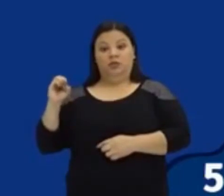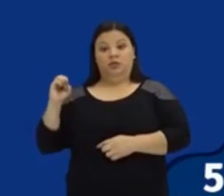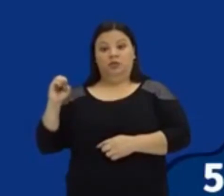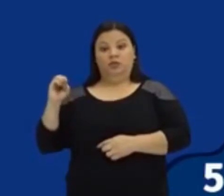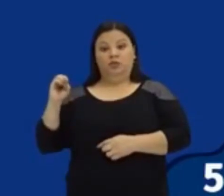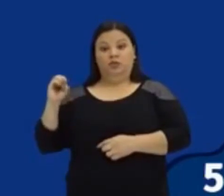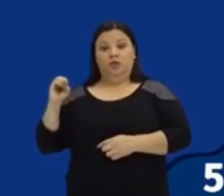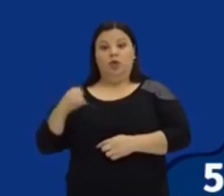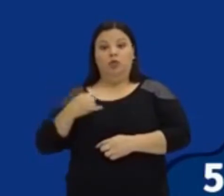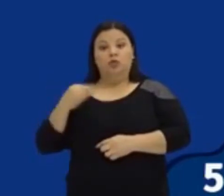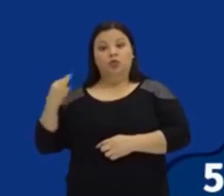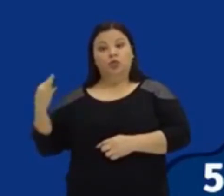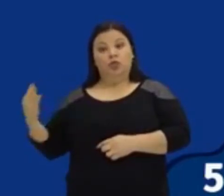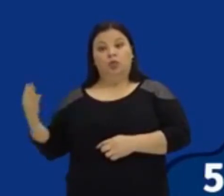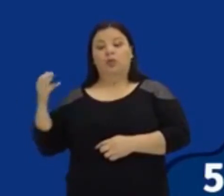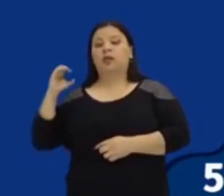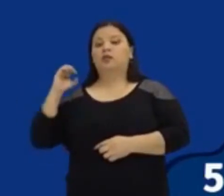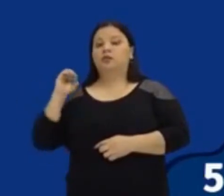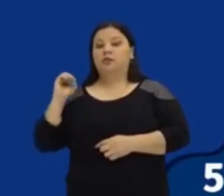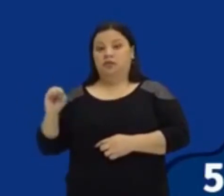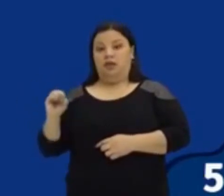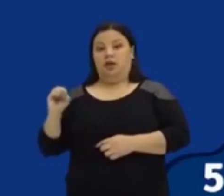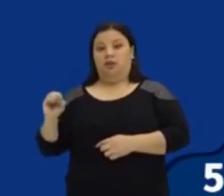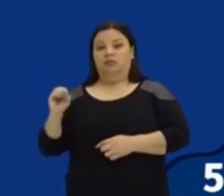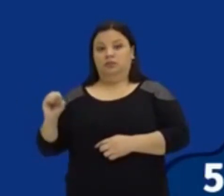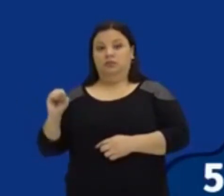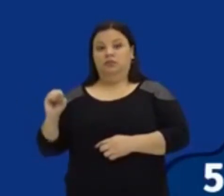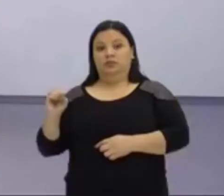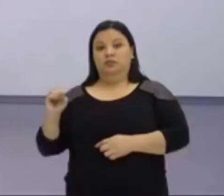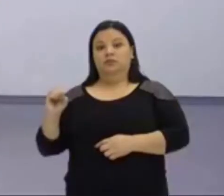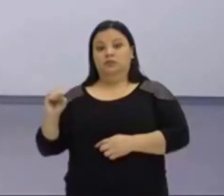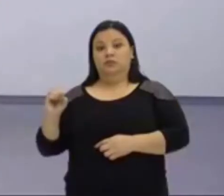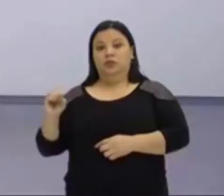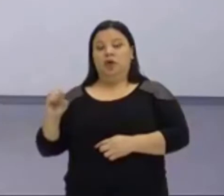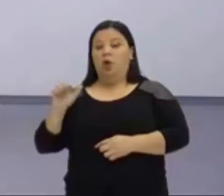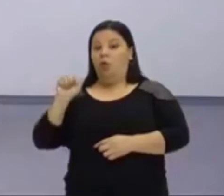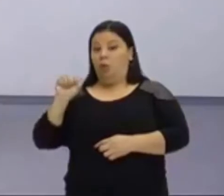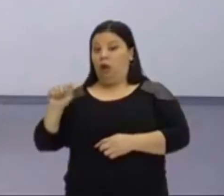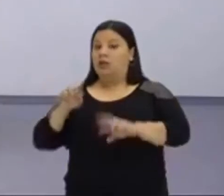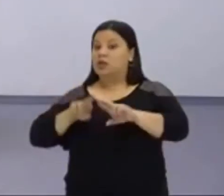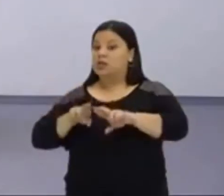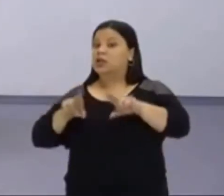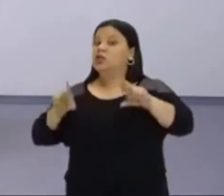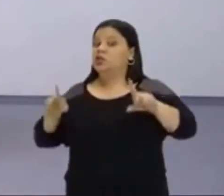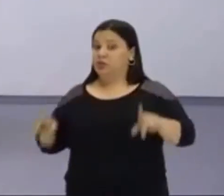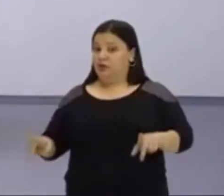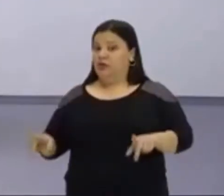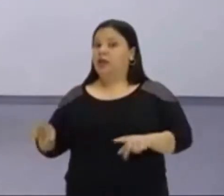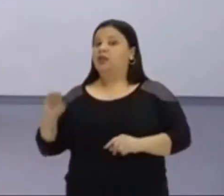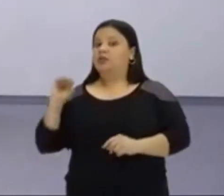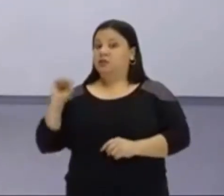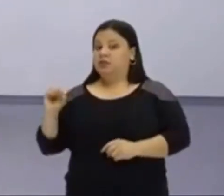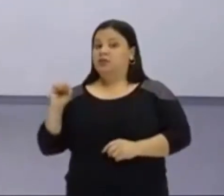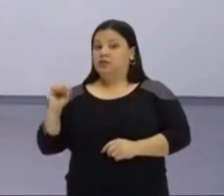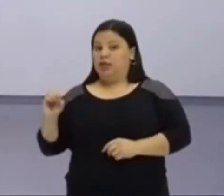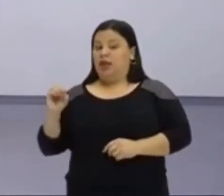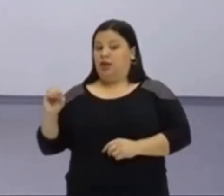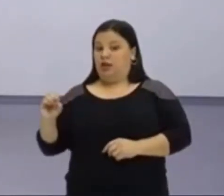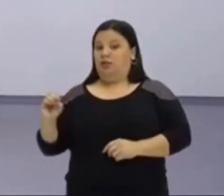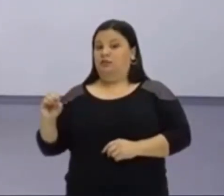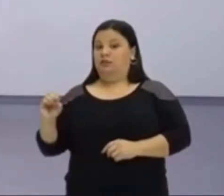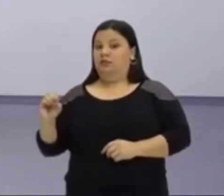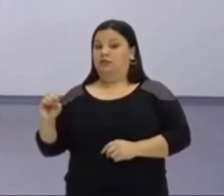função do segundo grau, justamente esse a, ele não pode ser zero, porque se for zero, a gente tem uma função aí do